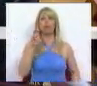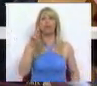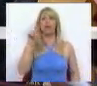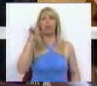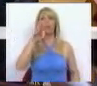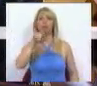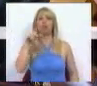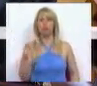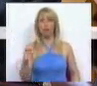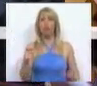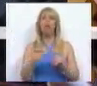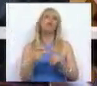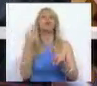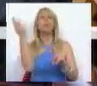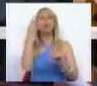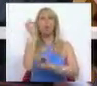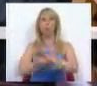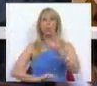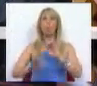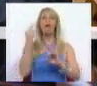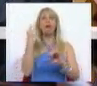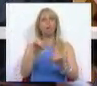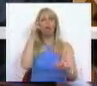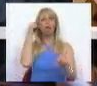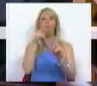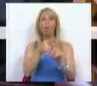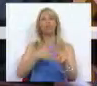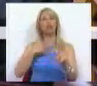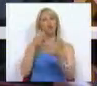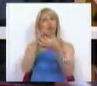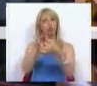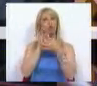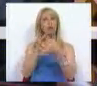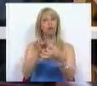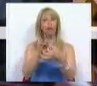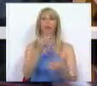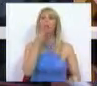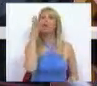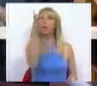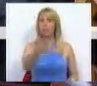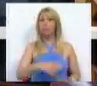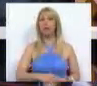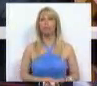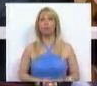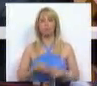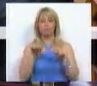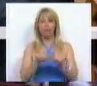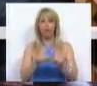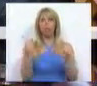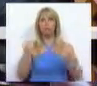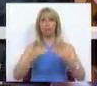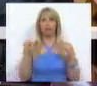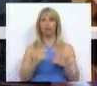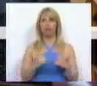Europeia com um sentido solidário. E dissemos que este tratado